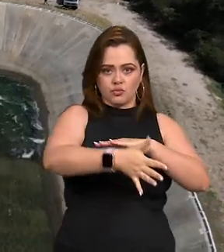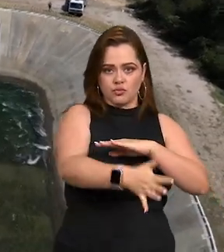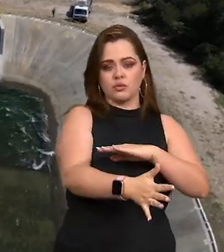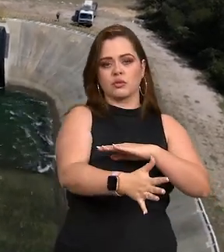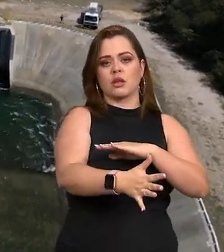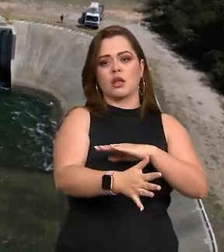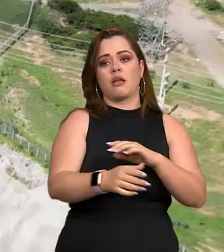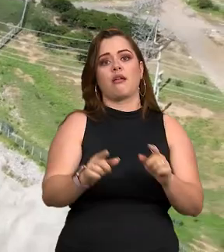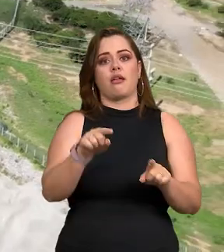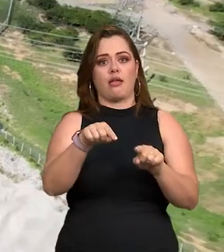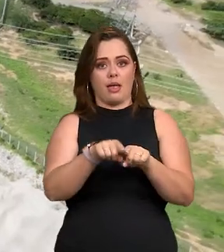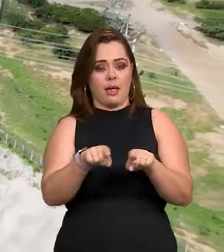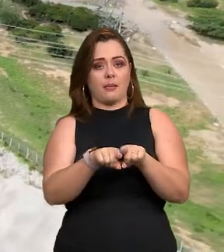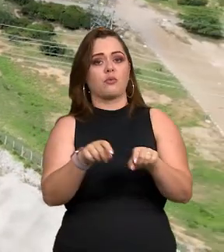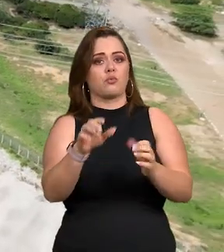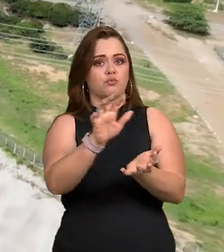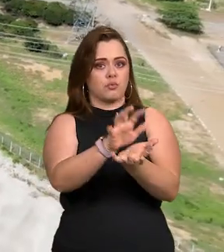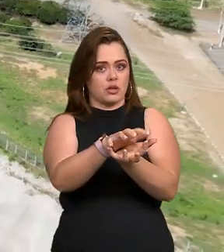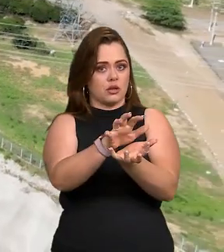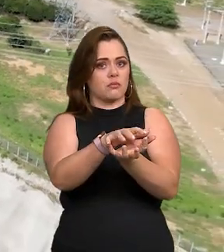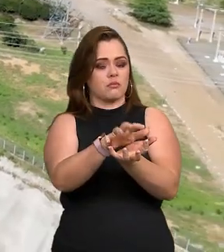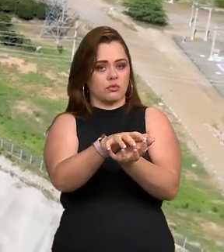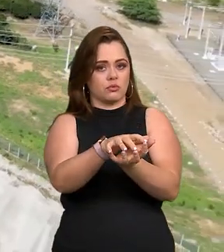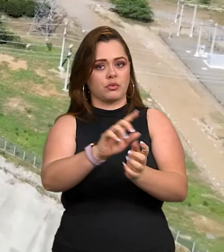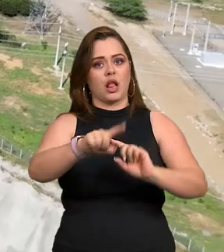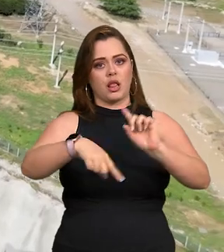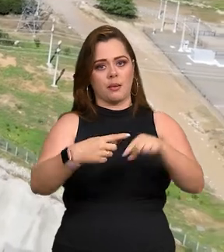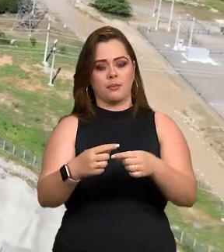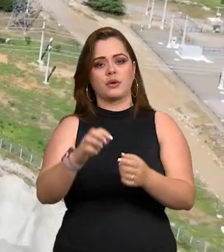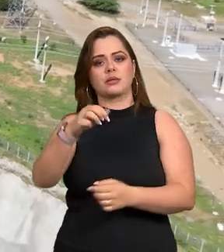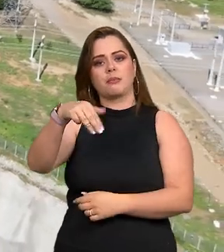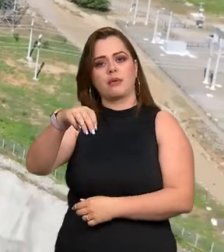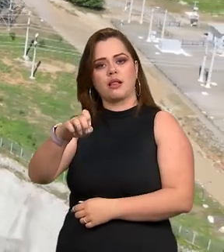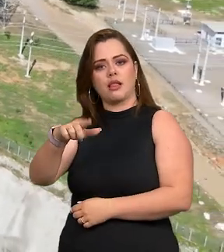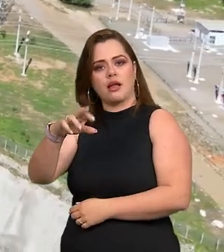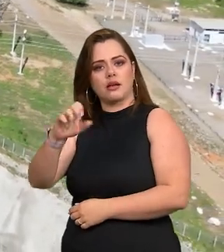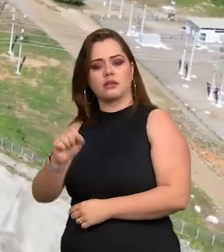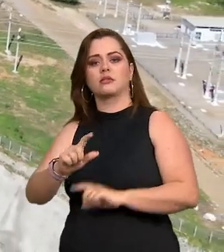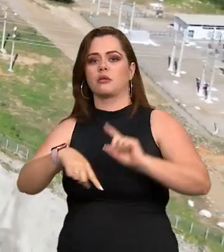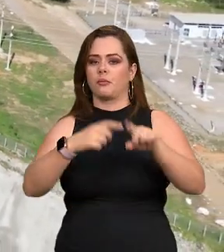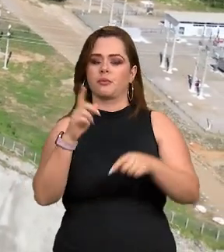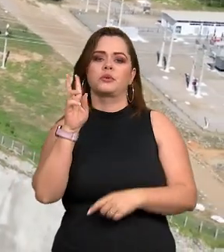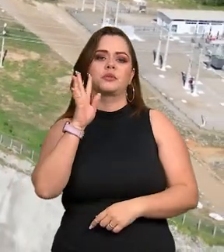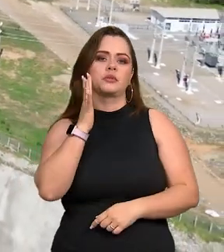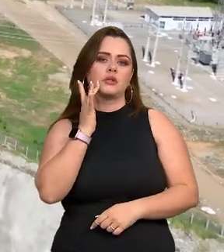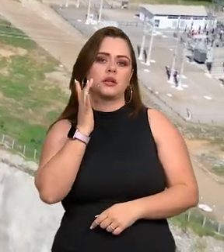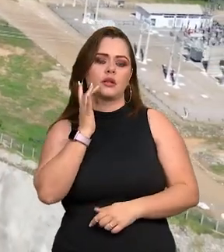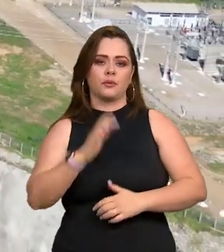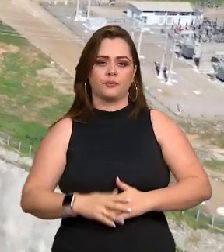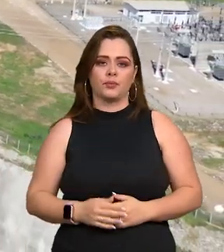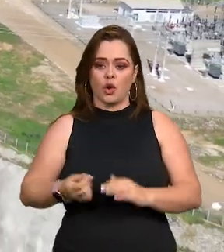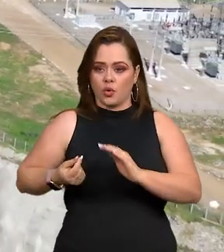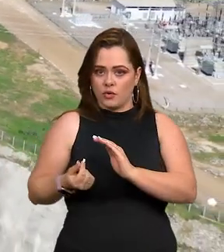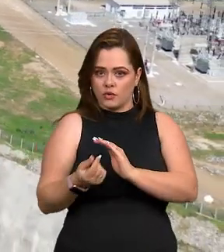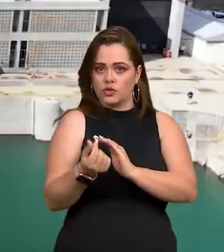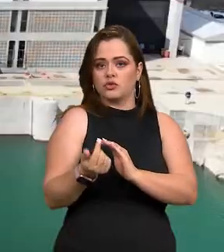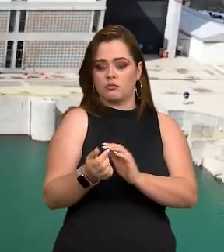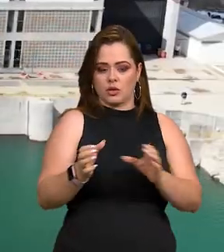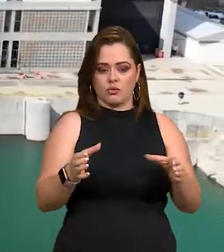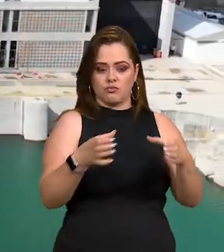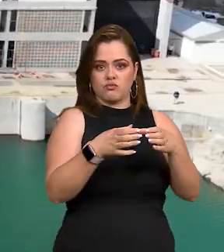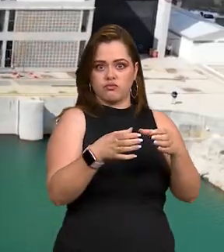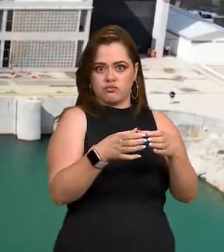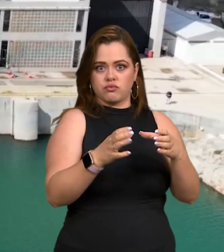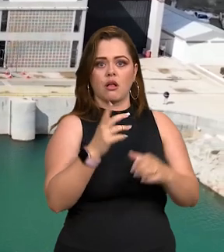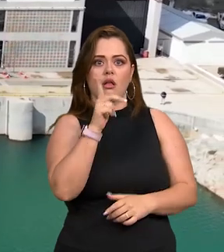de água do reservatório de Negreiros, em Pernambuco, depois o de Milagres e o de Jati, no Ceará. Os investimentos no